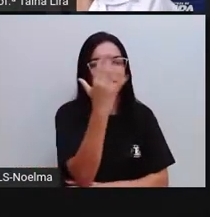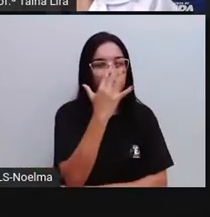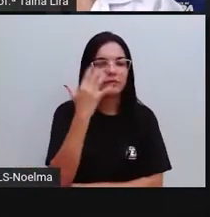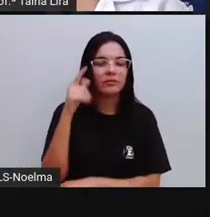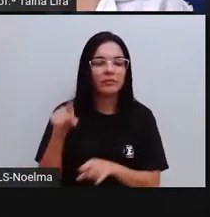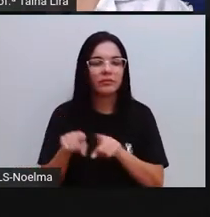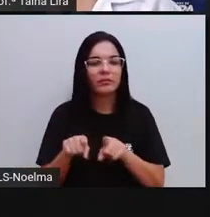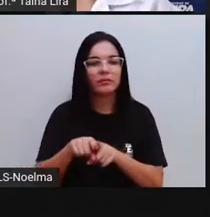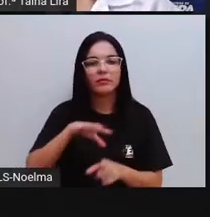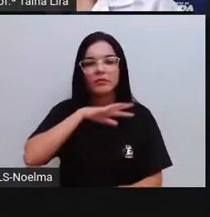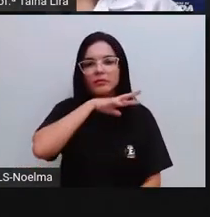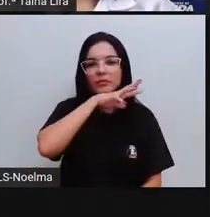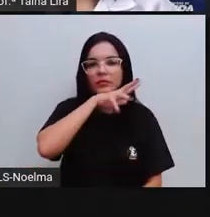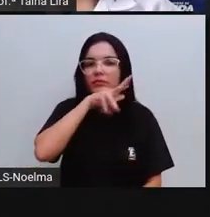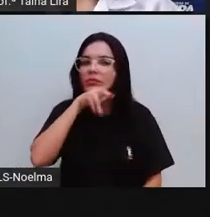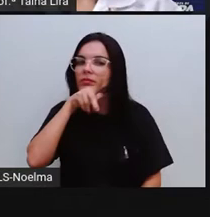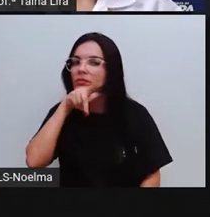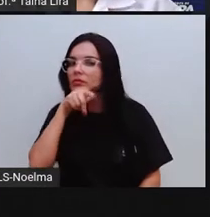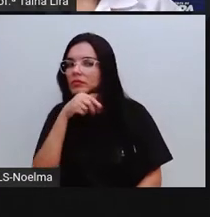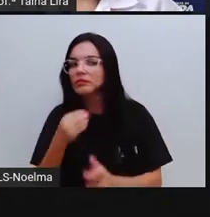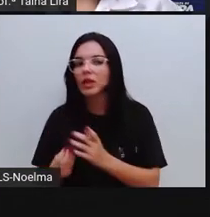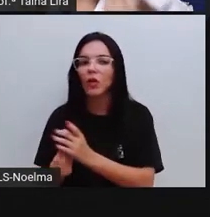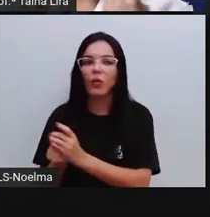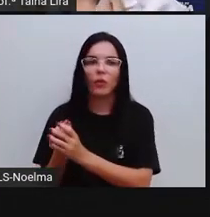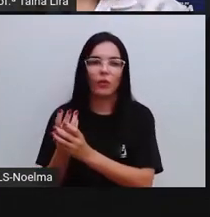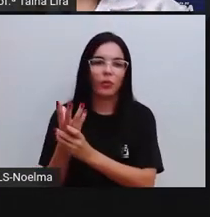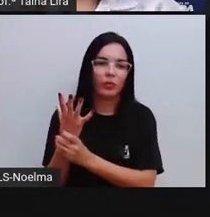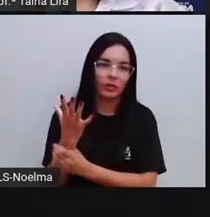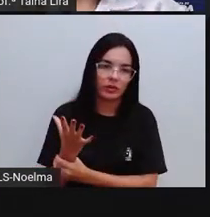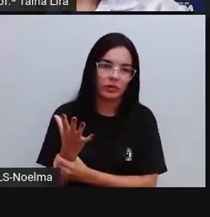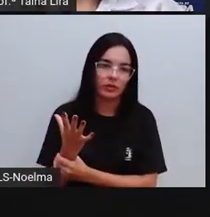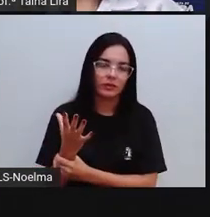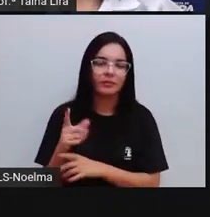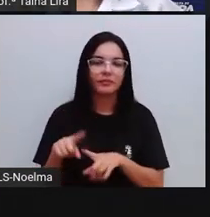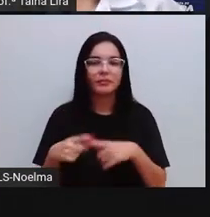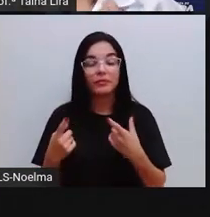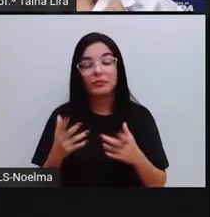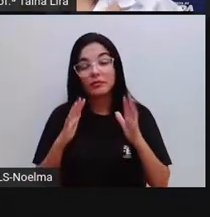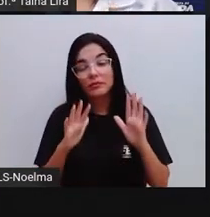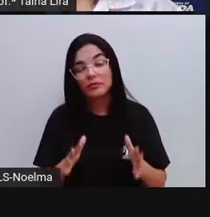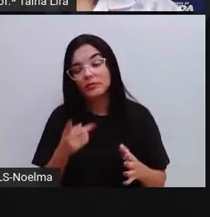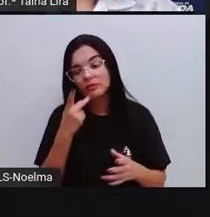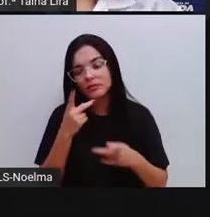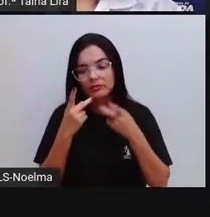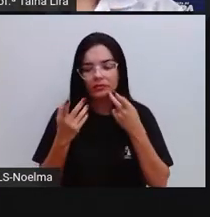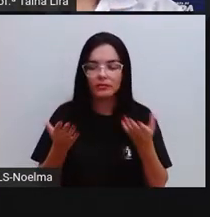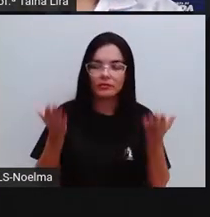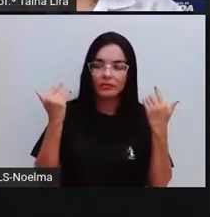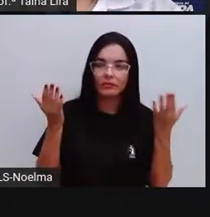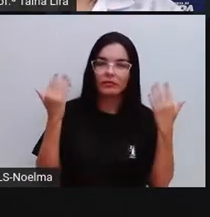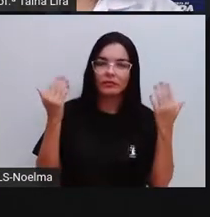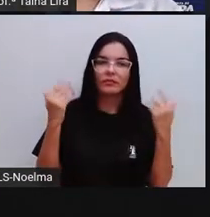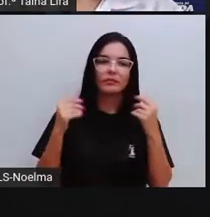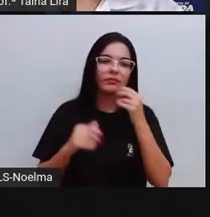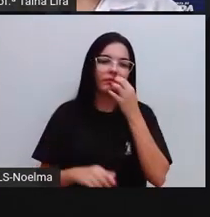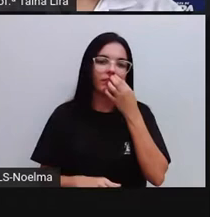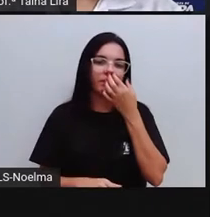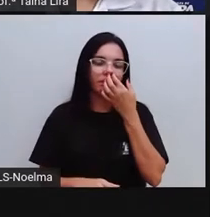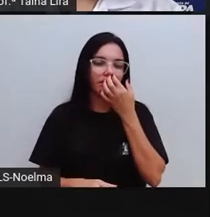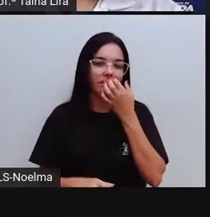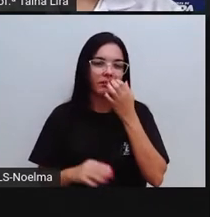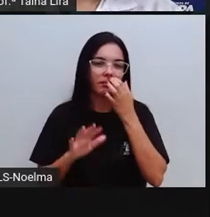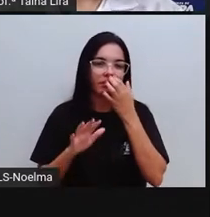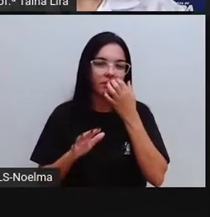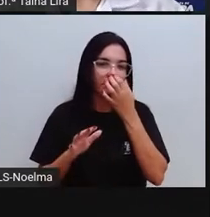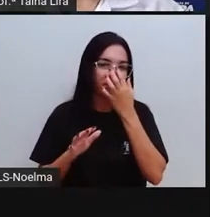Então, segundo ano, como a Pró já tinha dito anteriormente, a cultura africana, né? Quando a gente pensa em